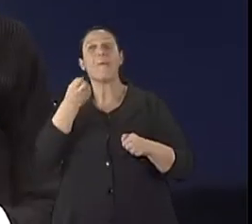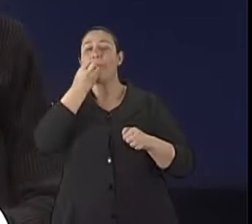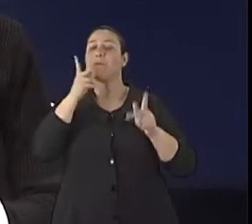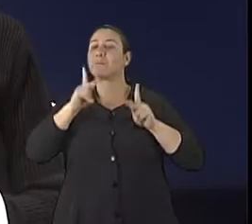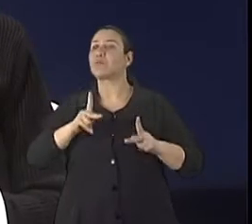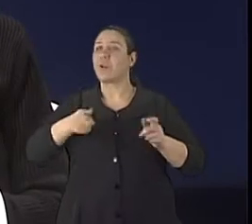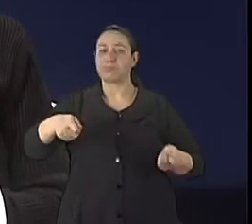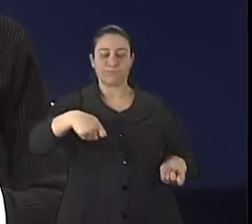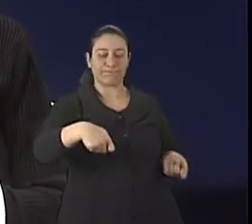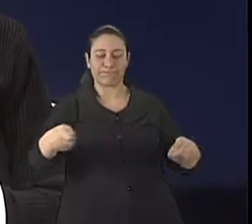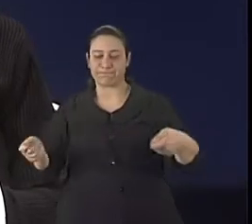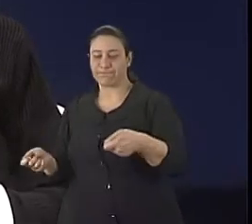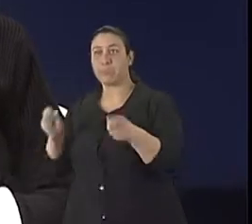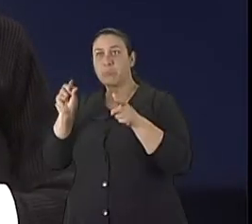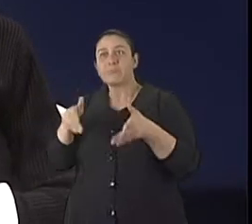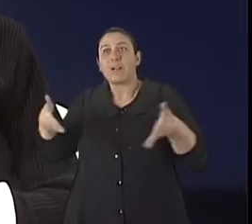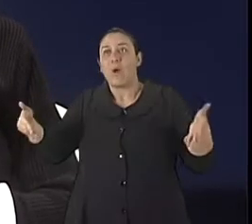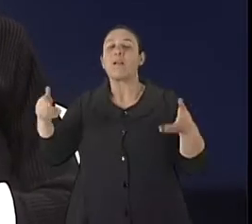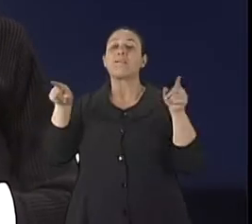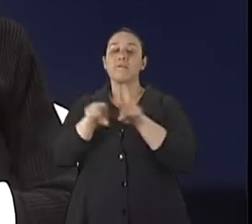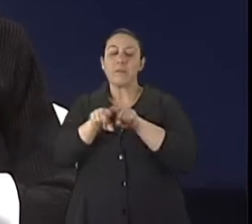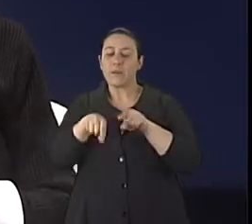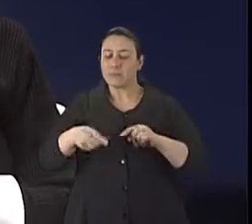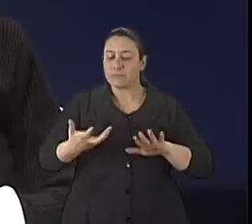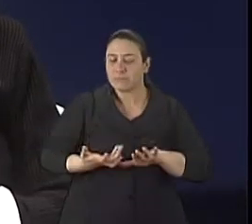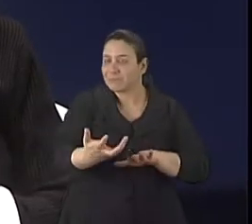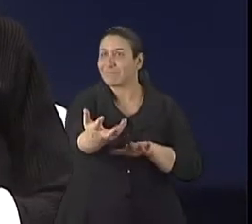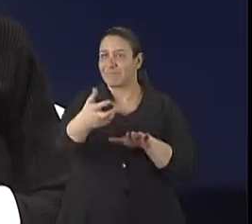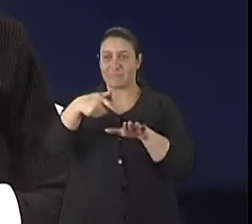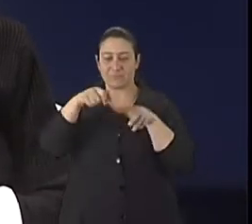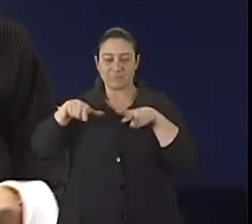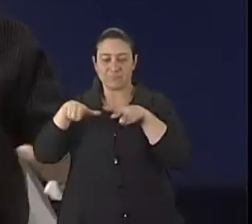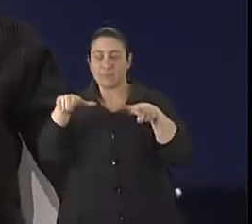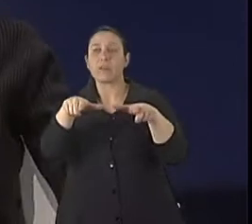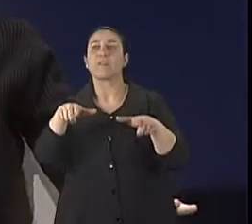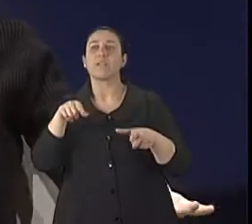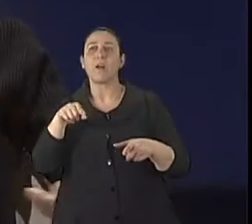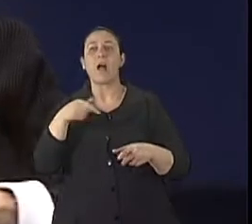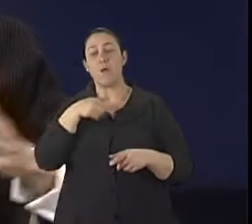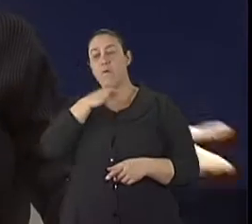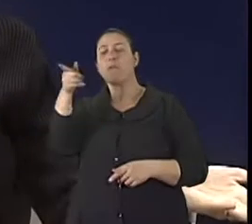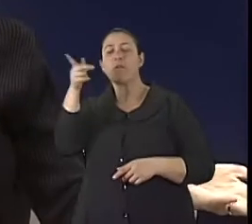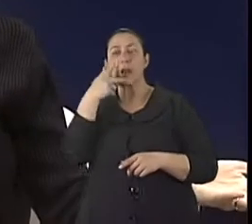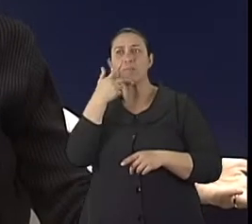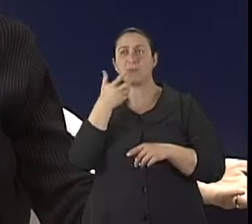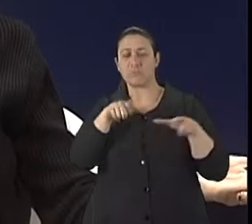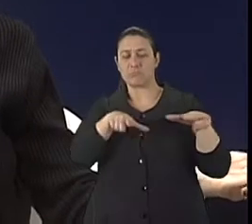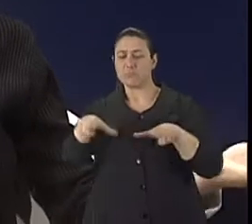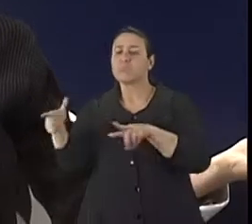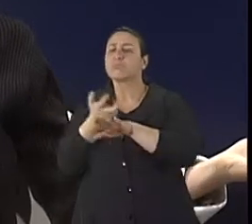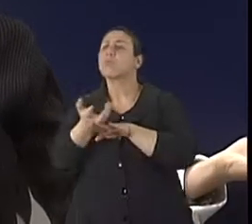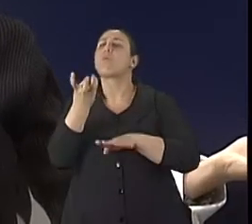né? E esse piso antiderrapante, quando nós fomos na loja, então surgiu exatamente isso. Olha, o antiderrapante tem esse, esse e esse. Três opções.